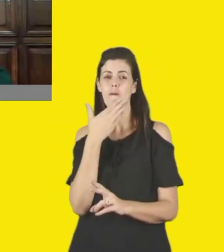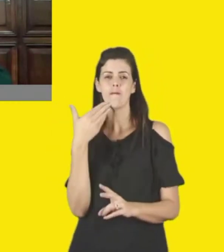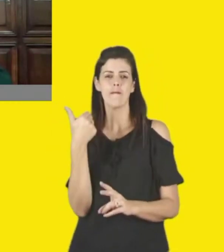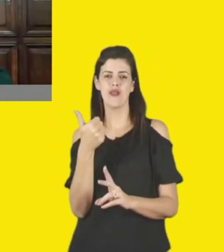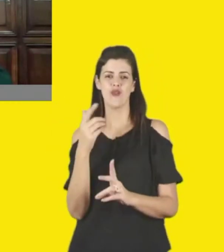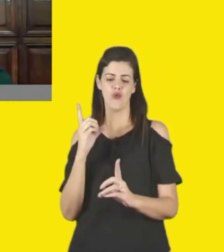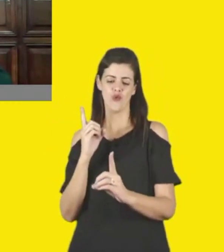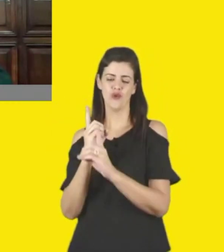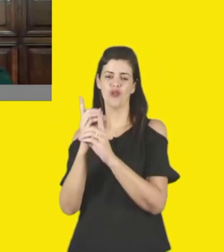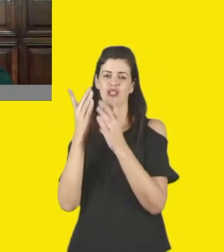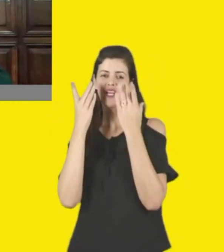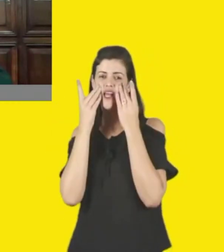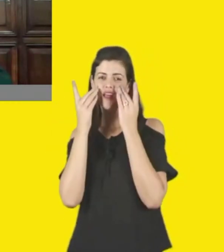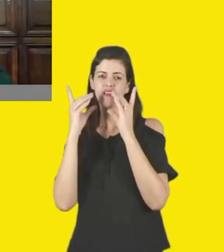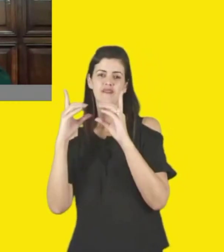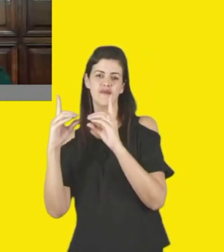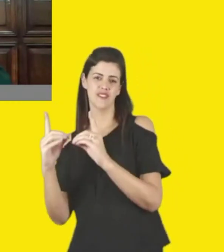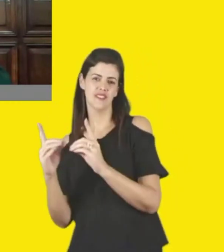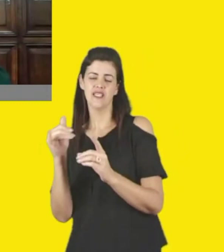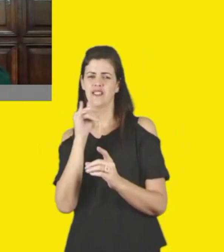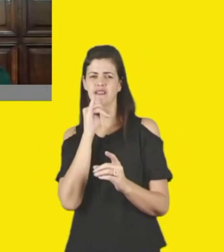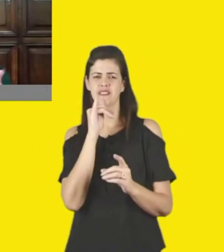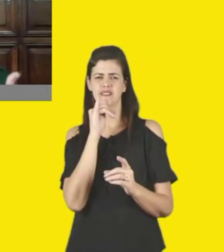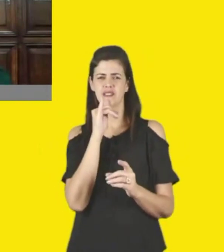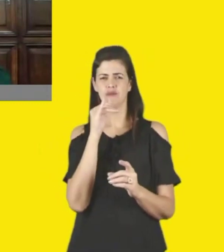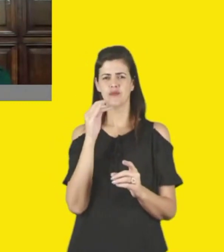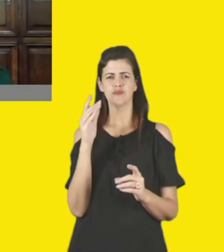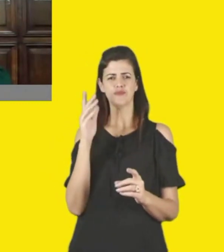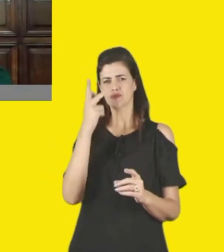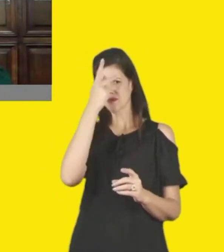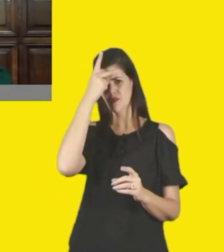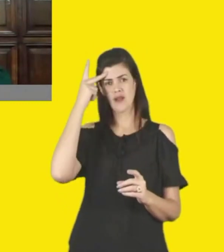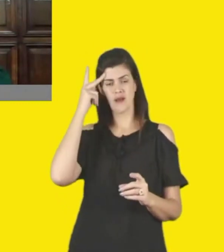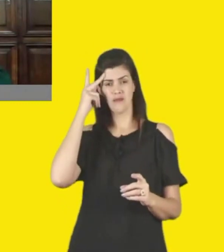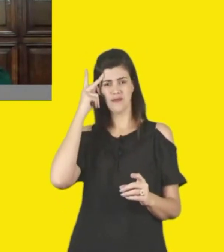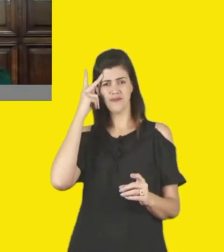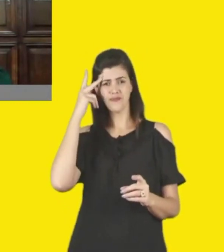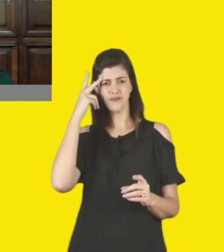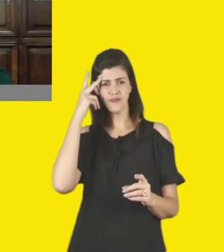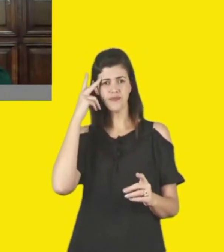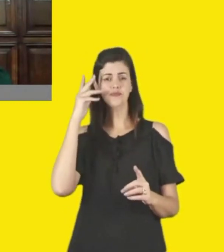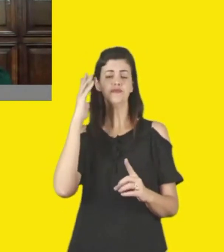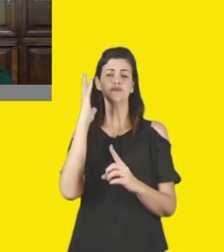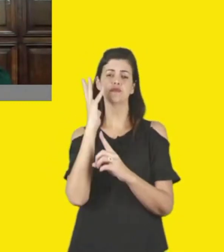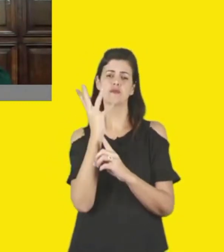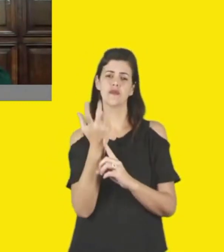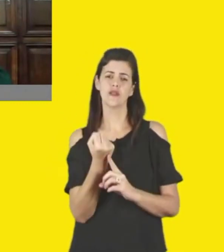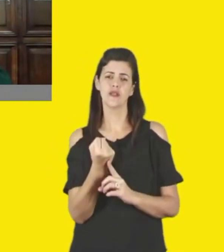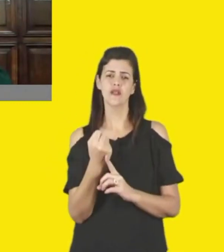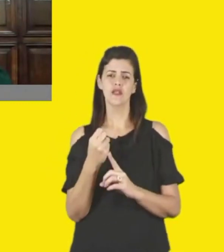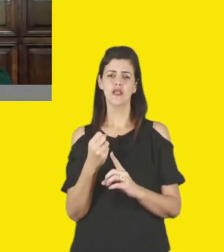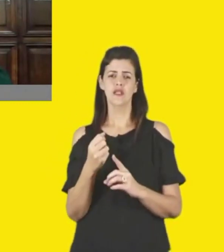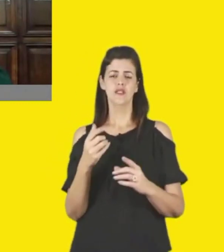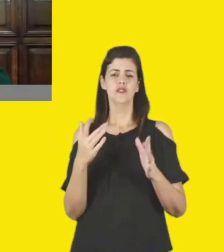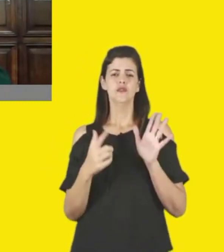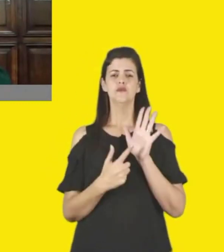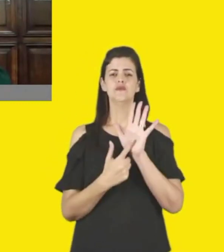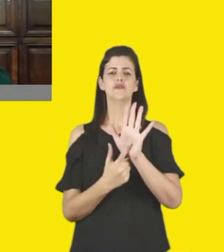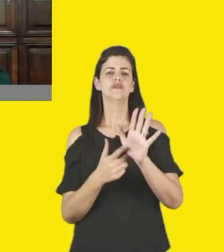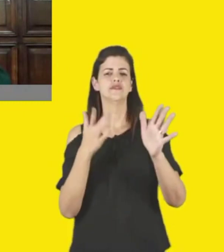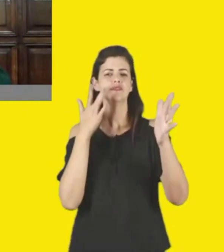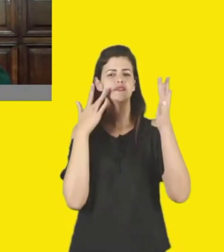quando a gente chega, ocupa uma praça, tem aí todo um desenvolvimento econômico que vai muito além daquilo que a cultura